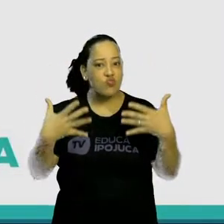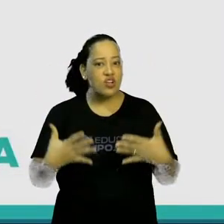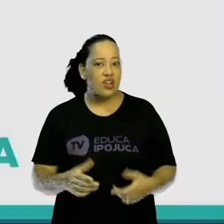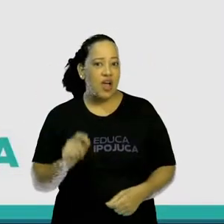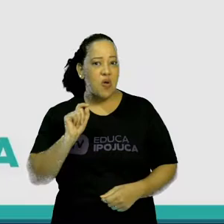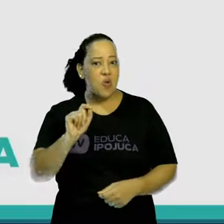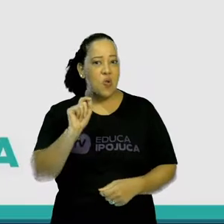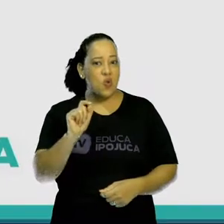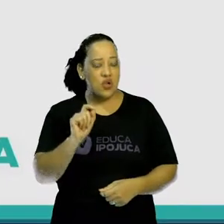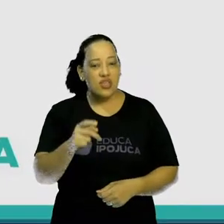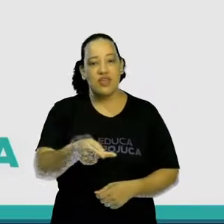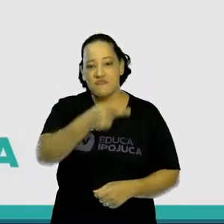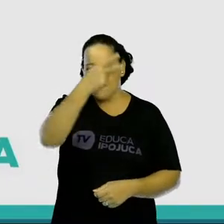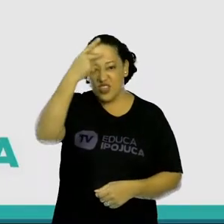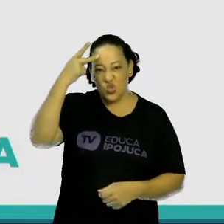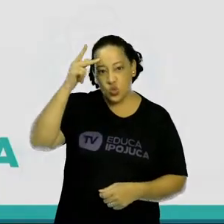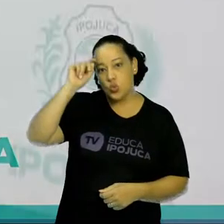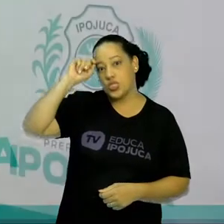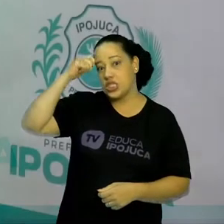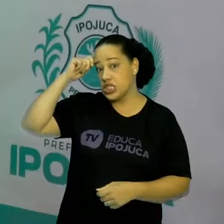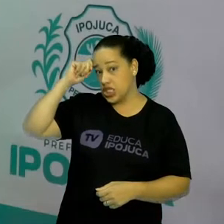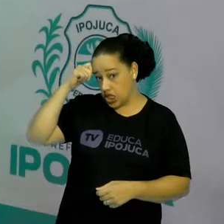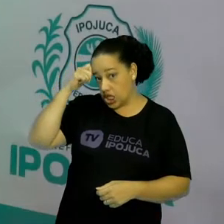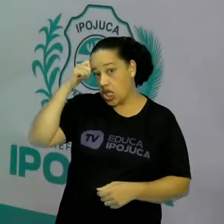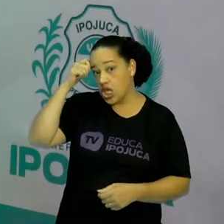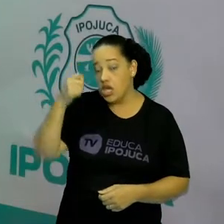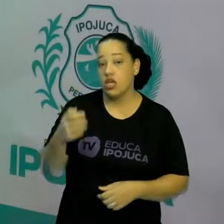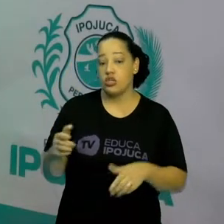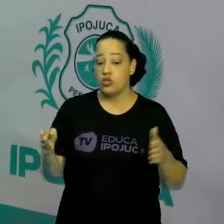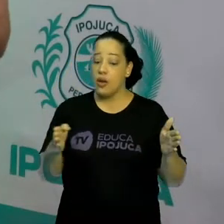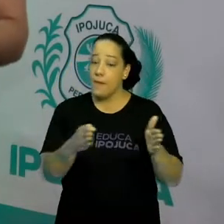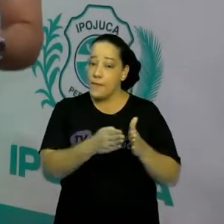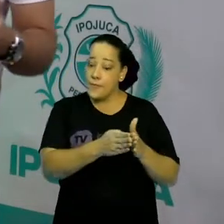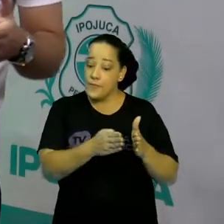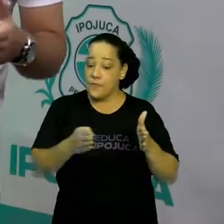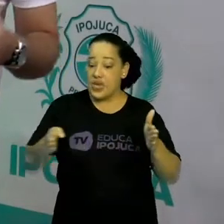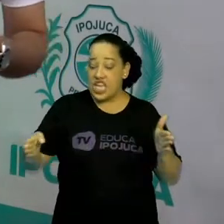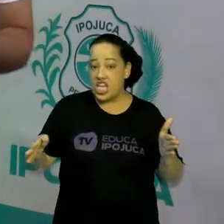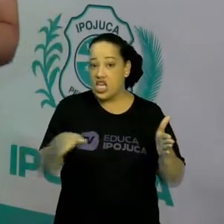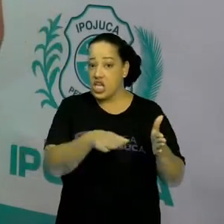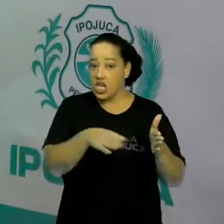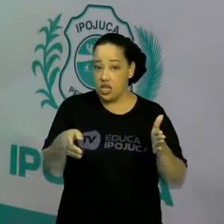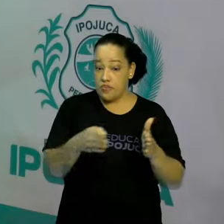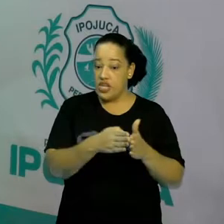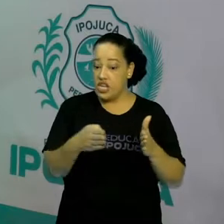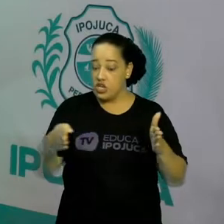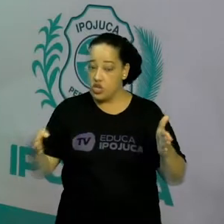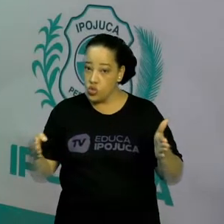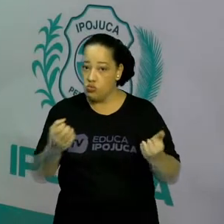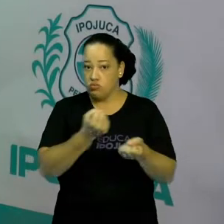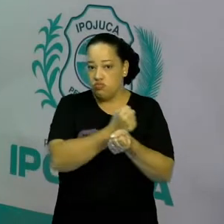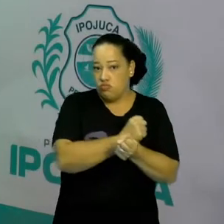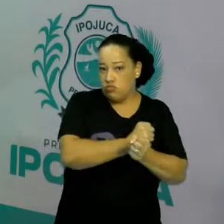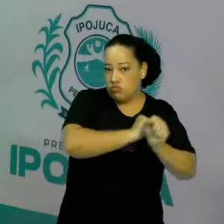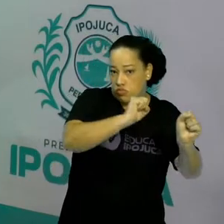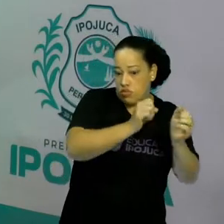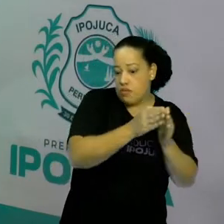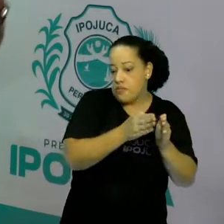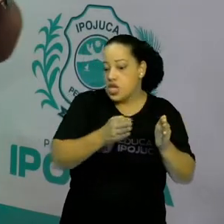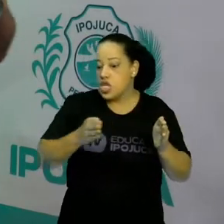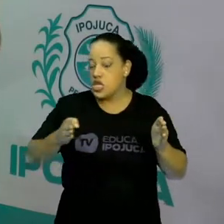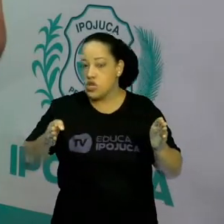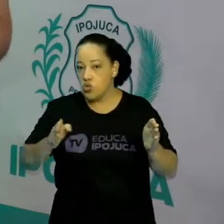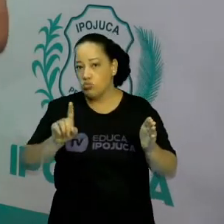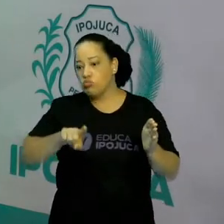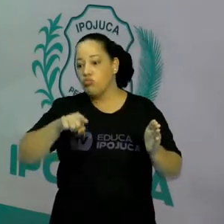-abolição e na primeira república, certo? Nós já estudamos como é que foi o processo de abolição da escravidão